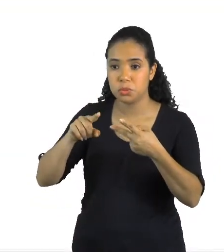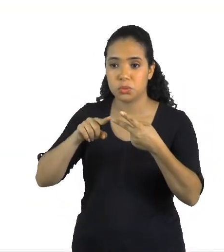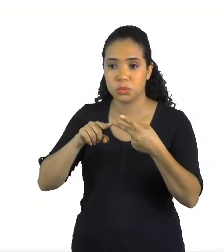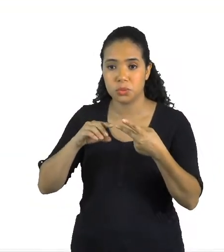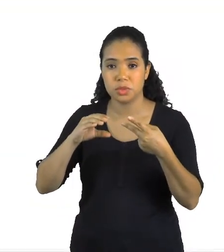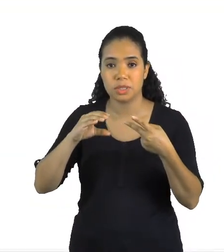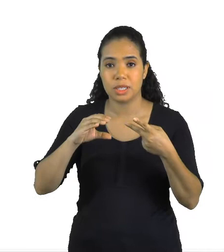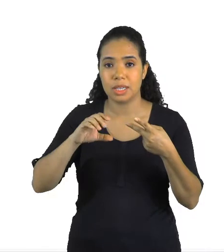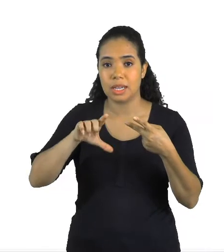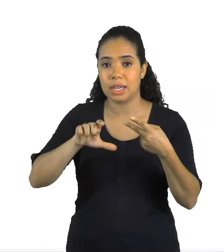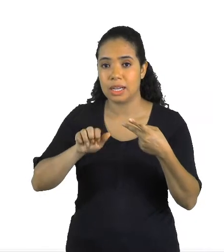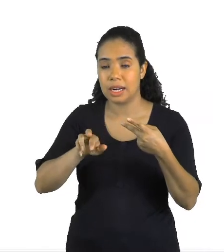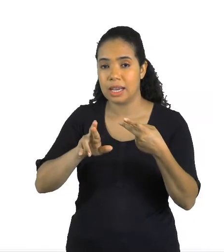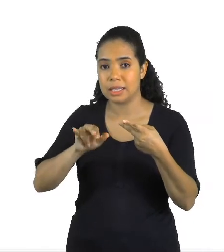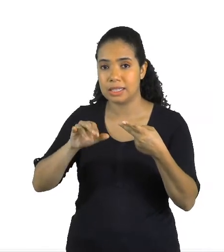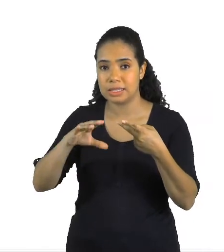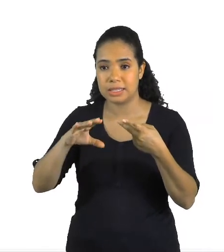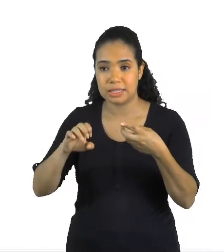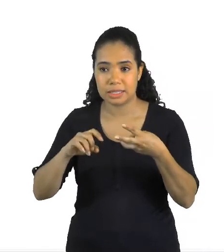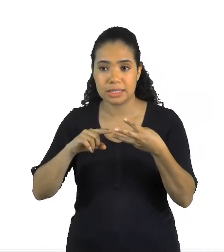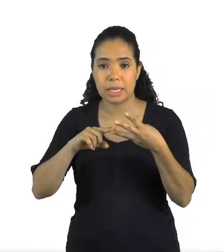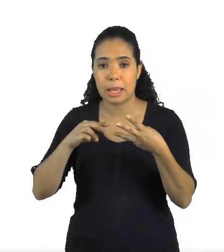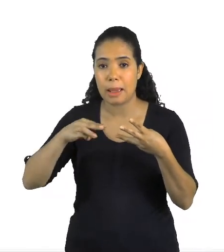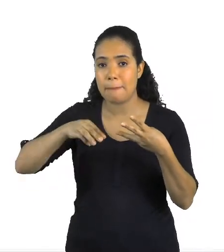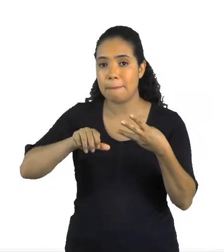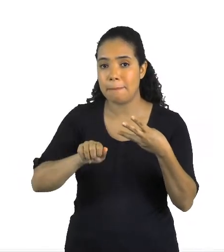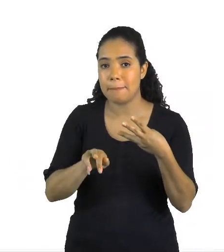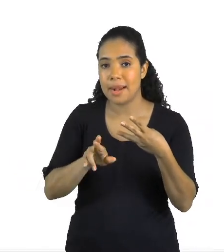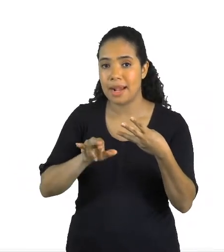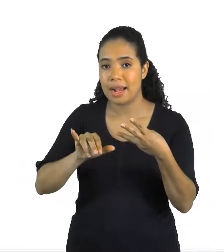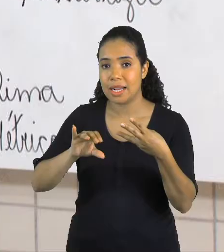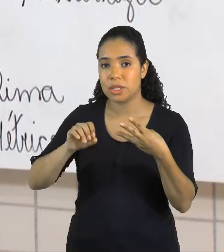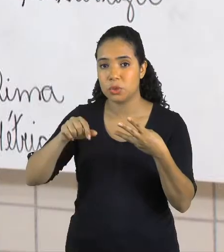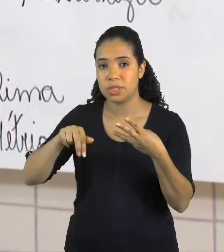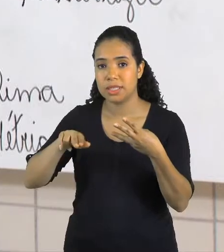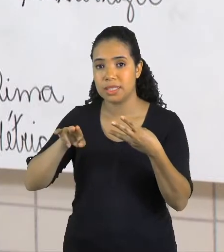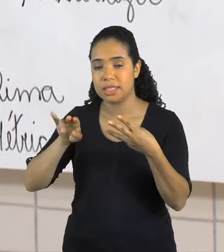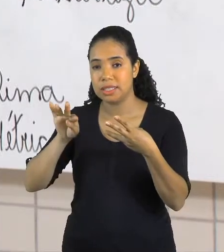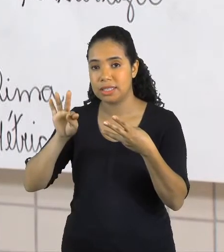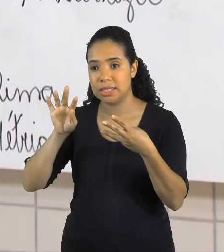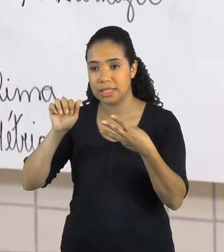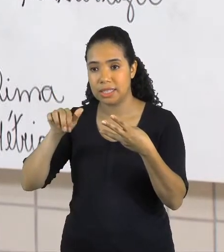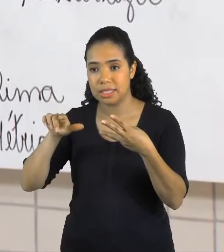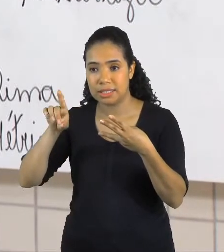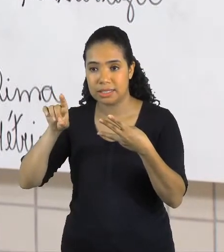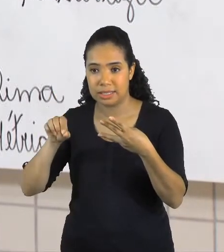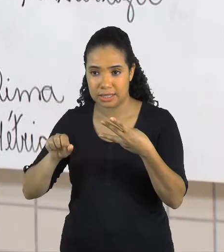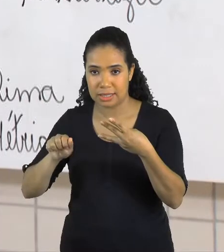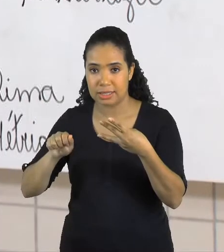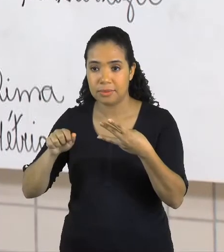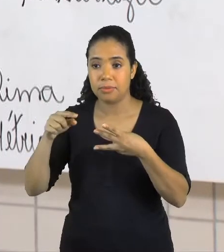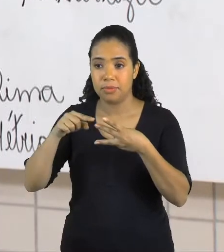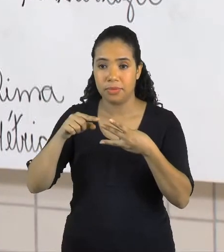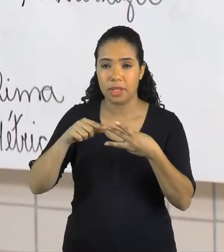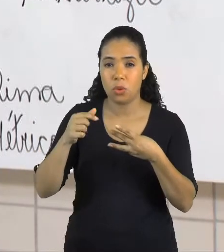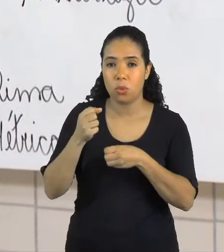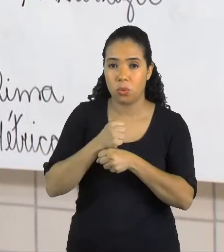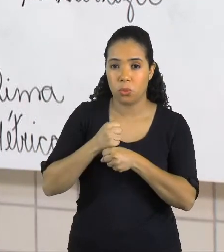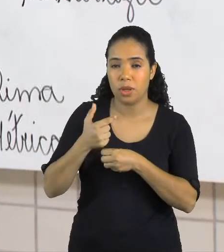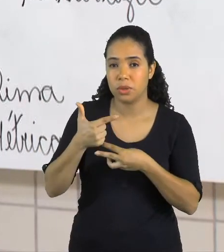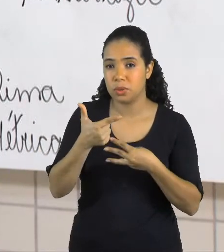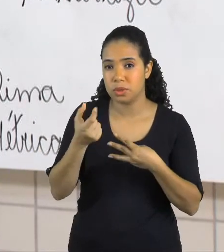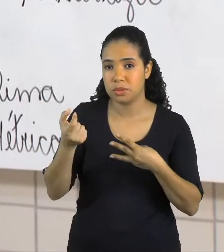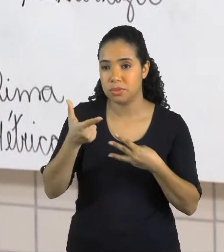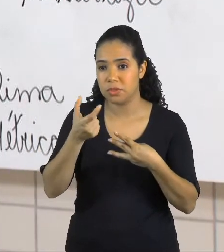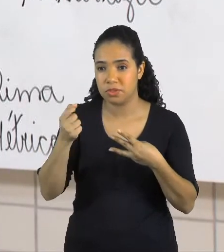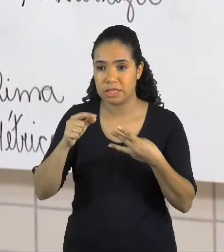a Clarice Lispector e o Mário Quintana. A Clarice Lispector, ela, no ano de 2020, é o